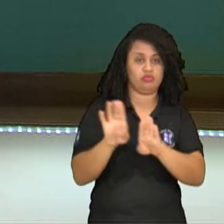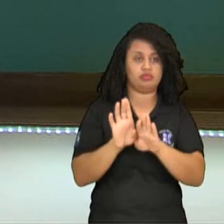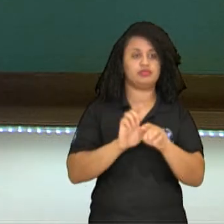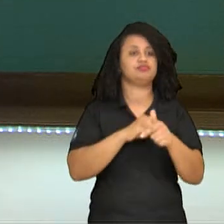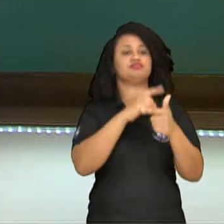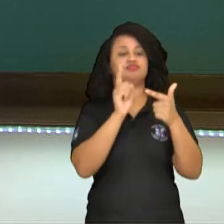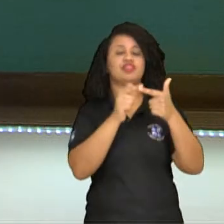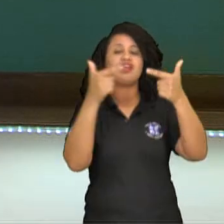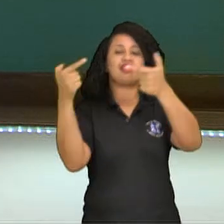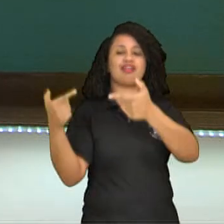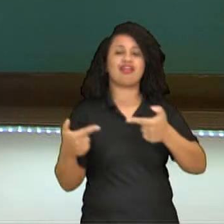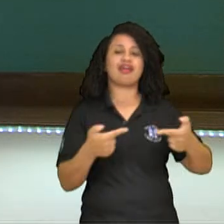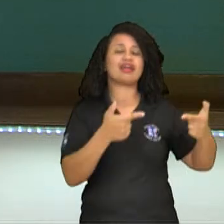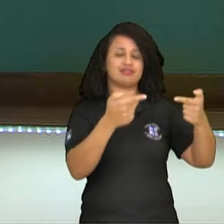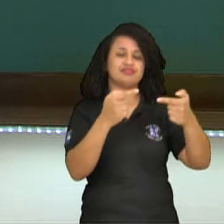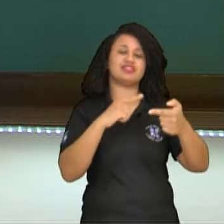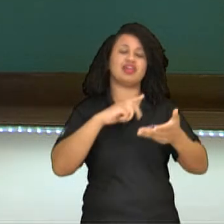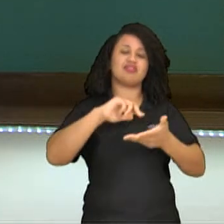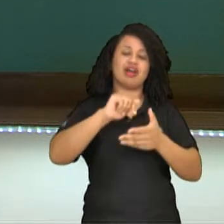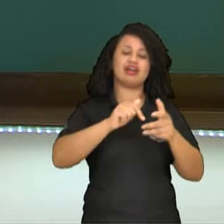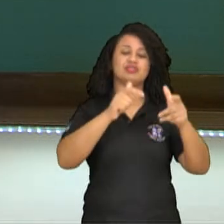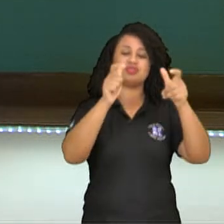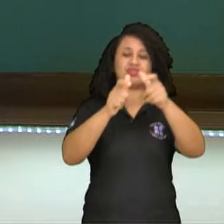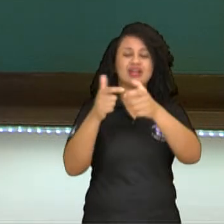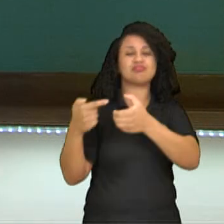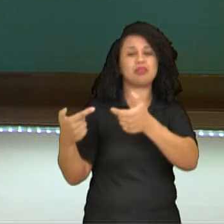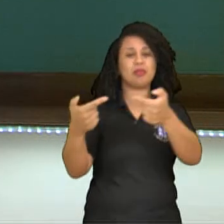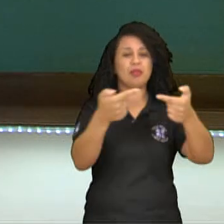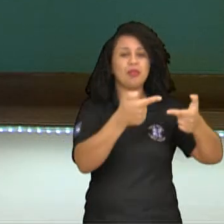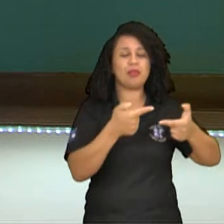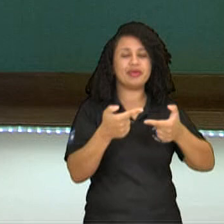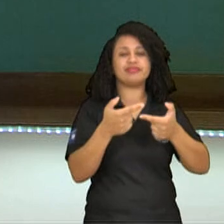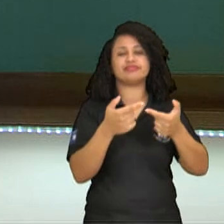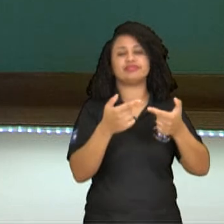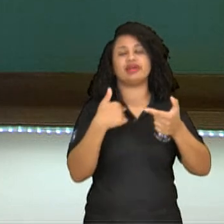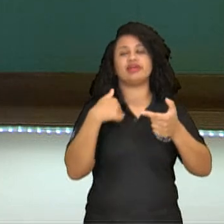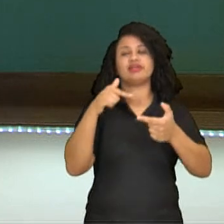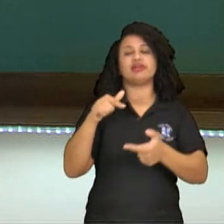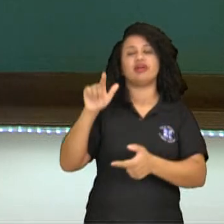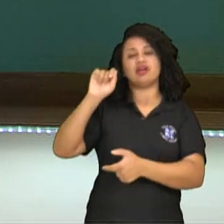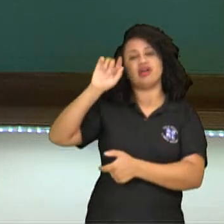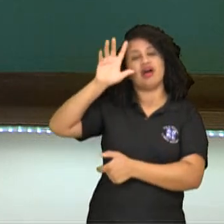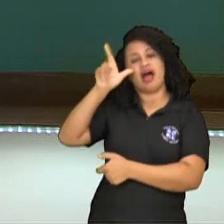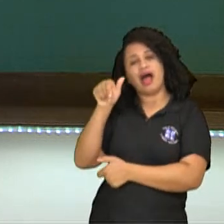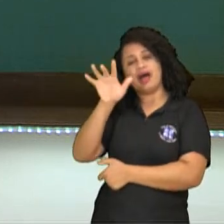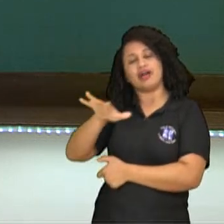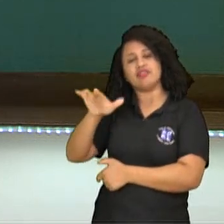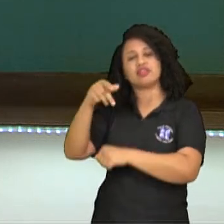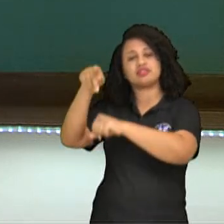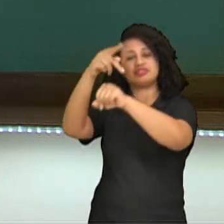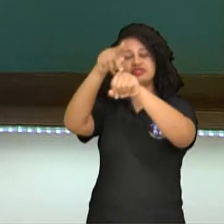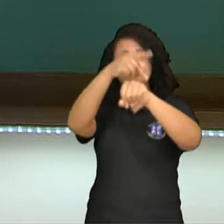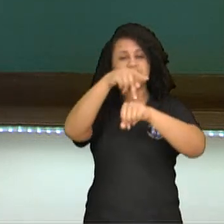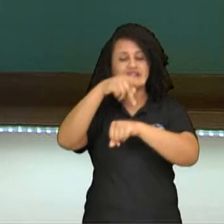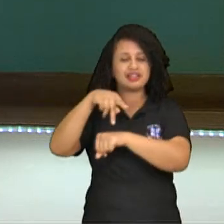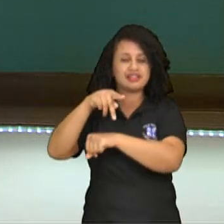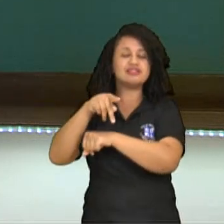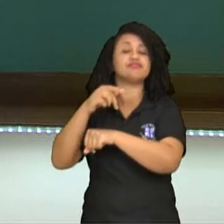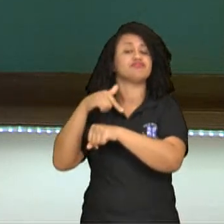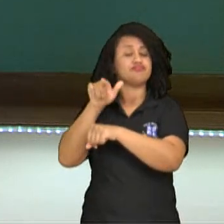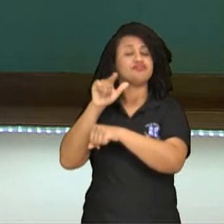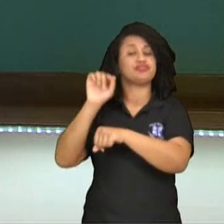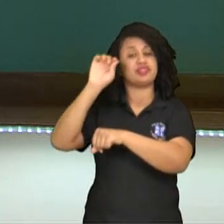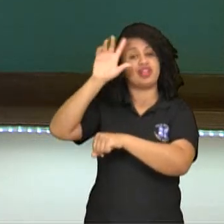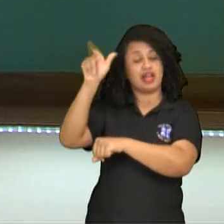Guerras. Existem muitos conflitos em lugares como o continente africano, ali os países, chifre da África, as pessoas